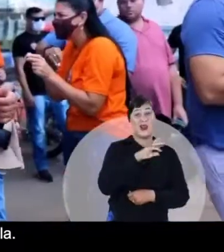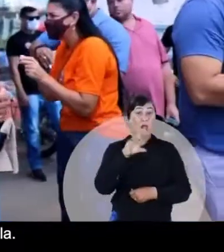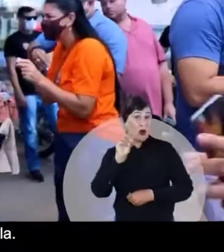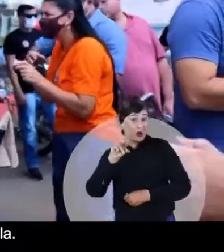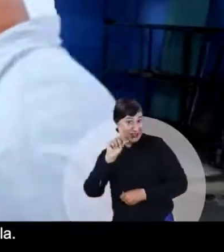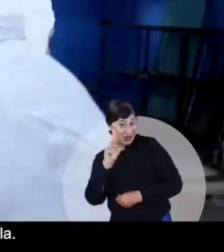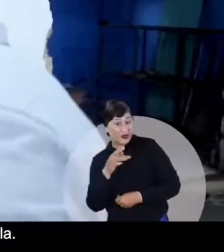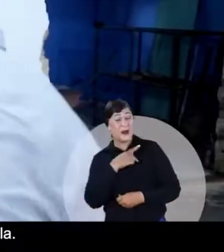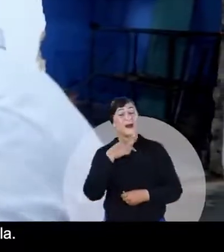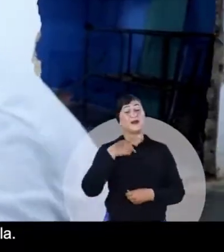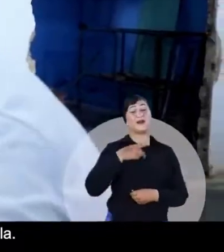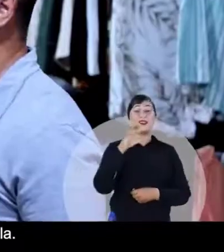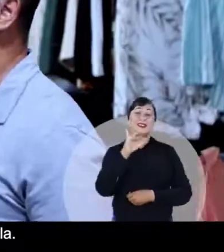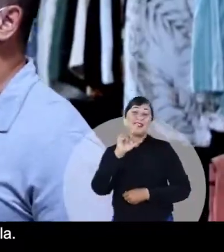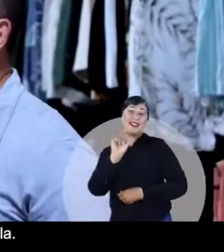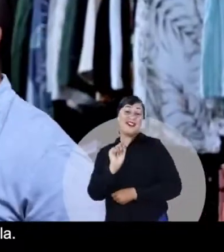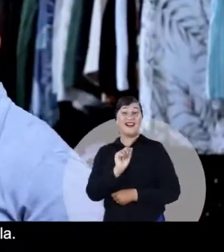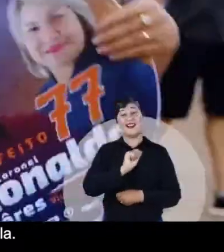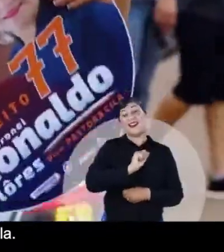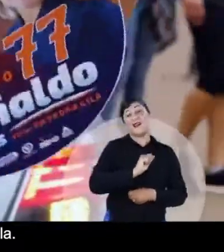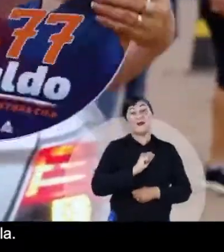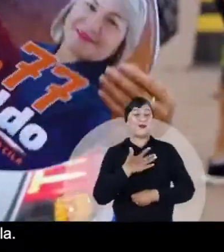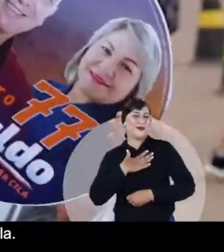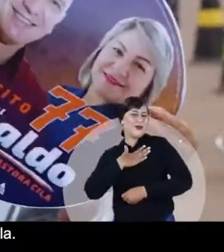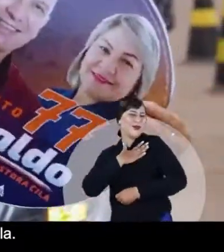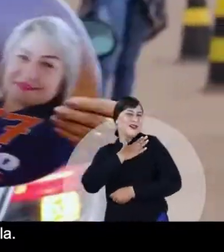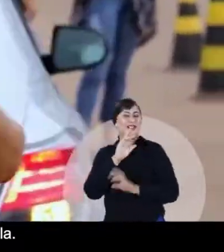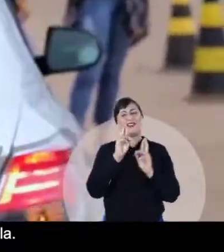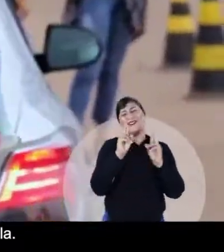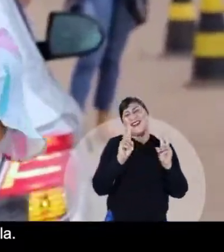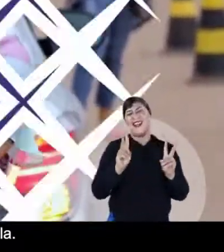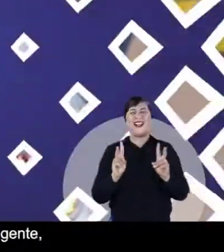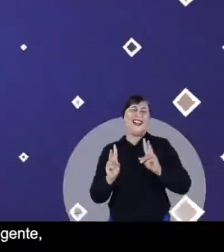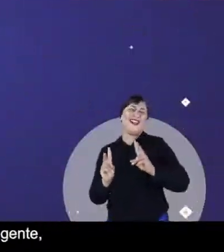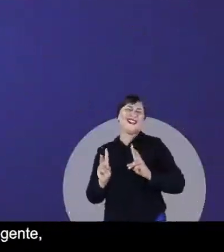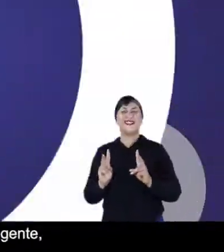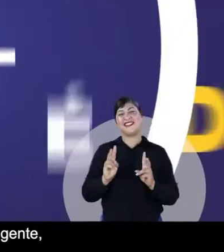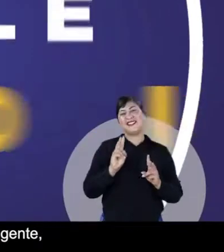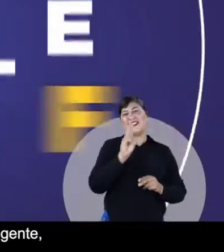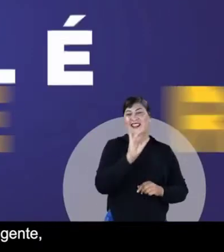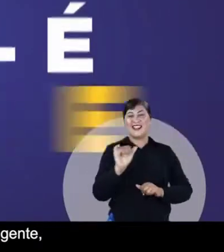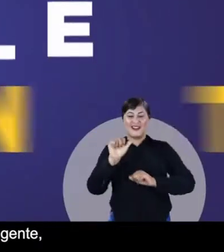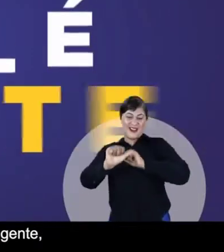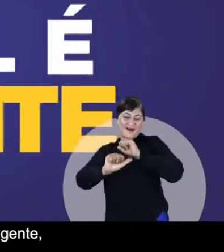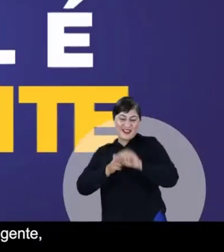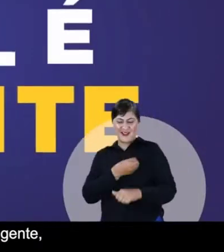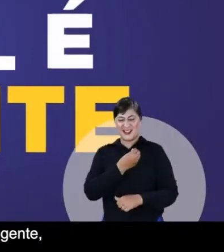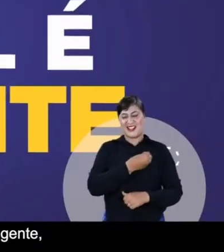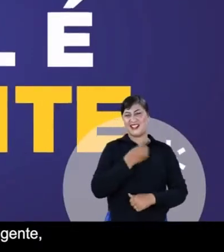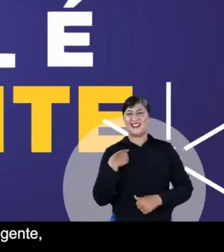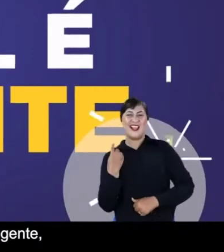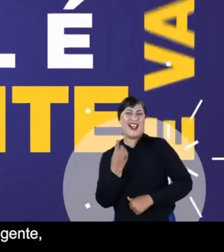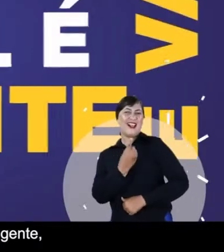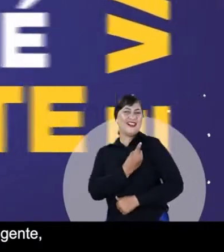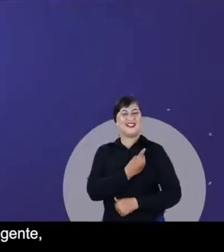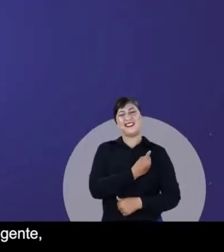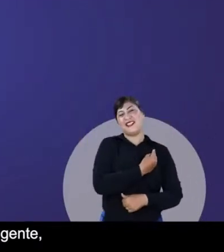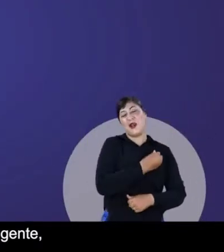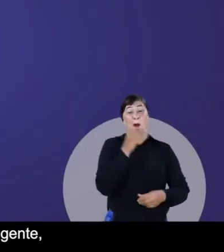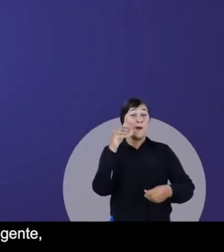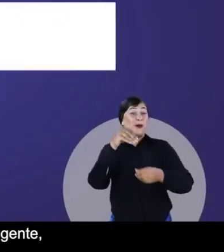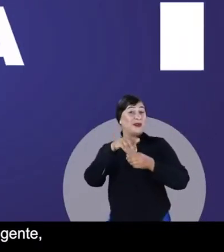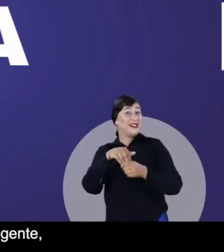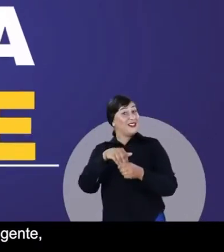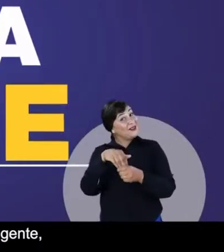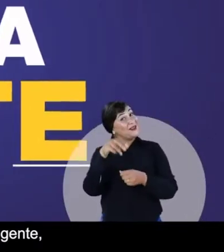Vamos votar, coronel, Ronaldo e Pastora Sila. Esse coronel é diferente e